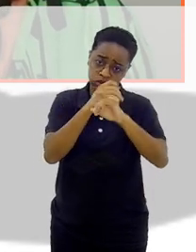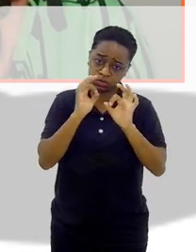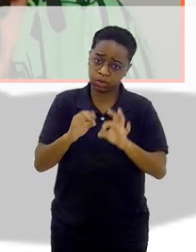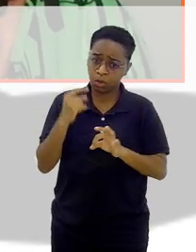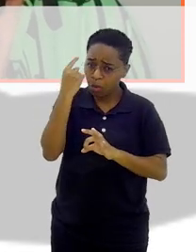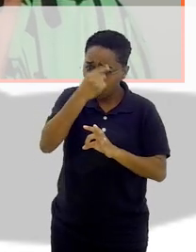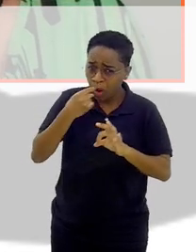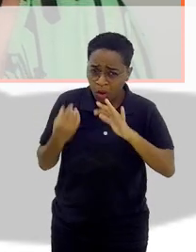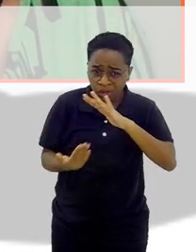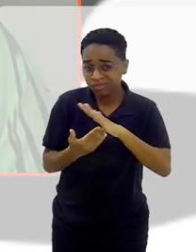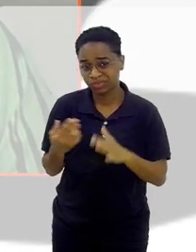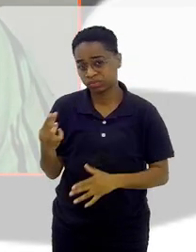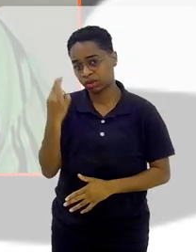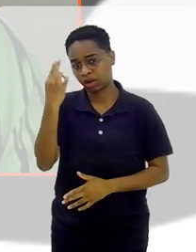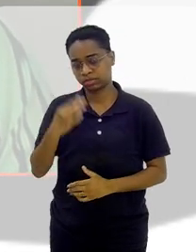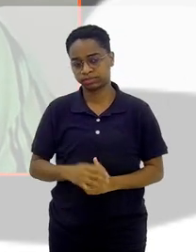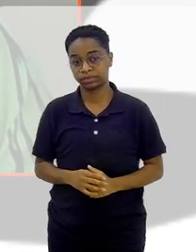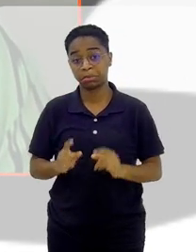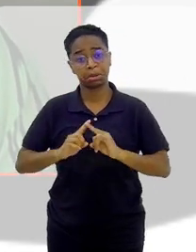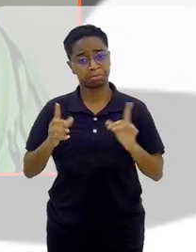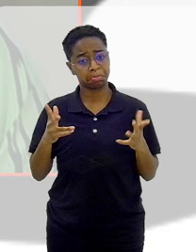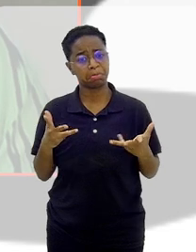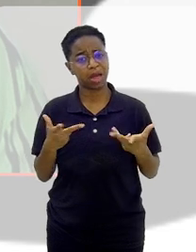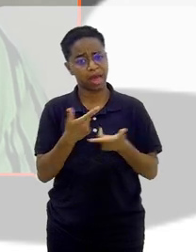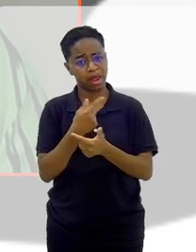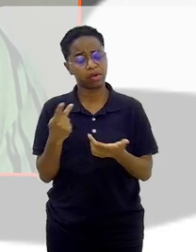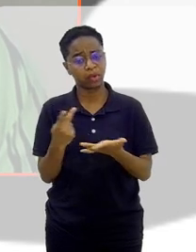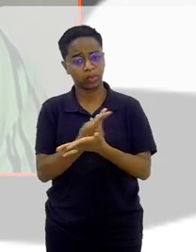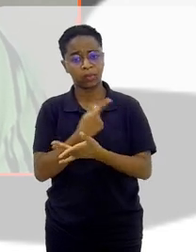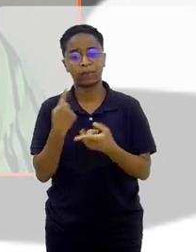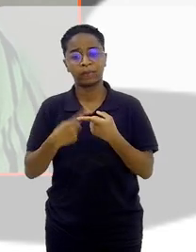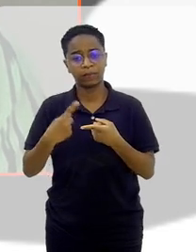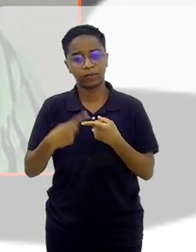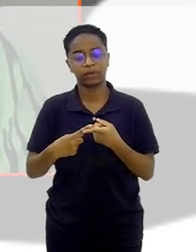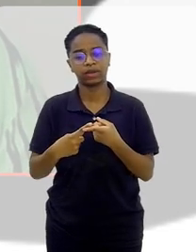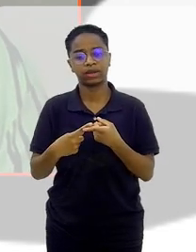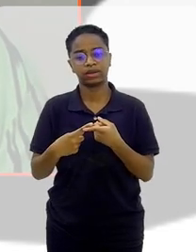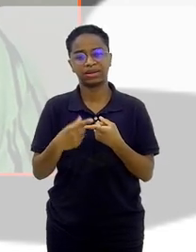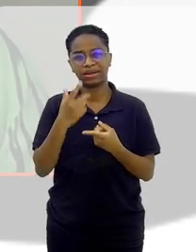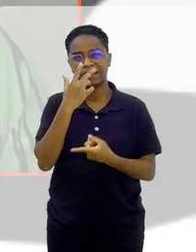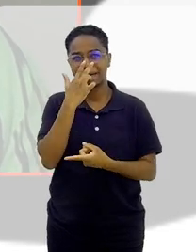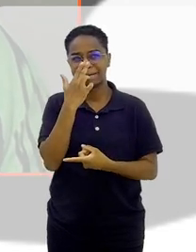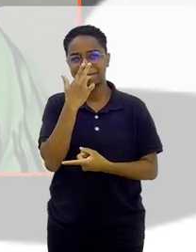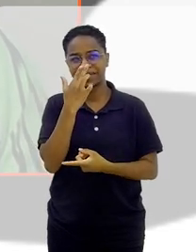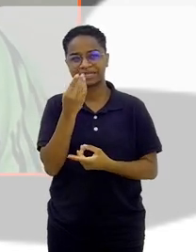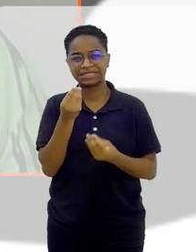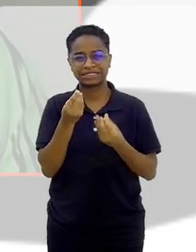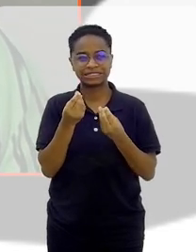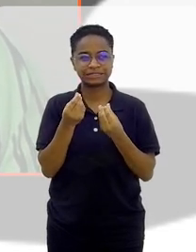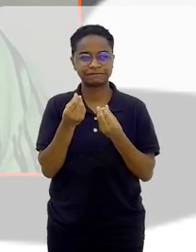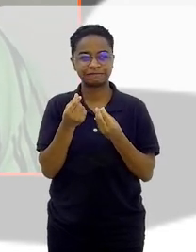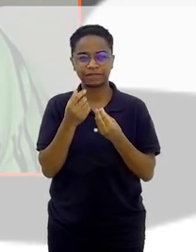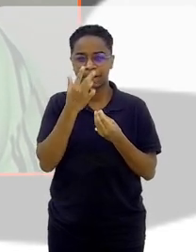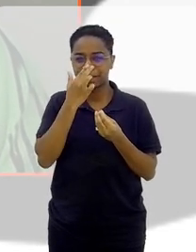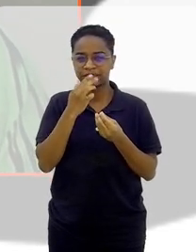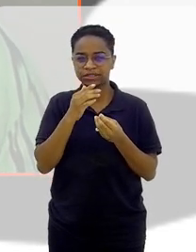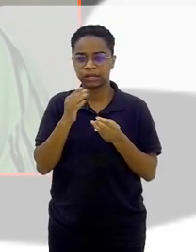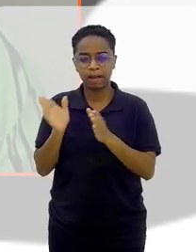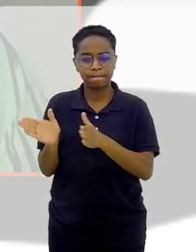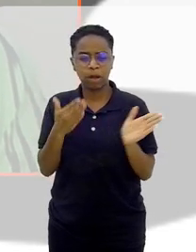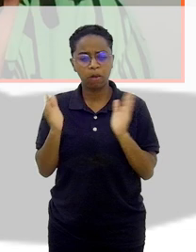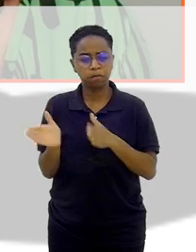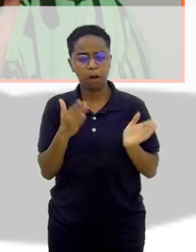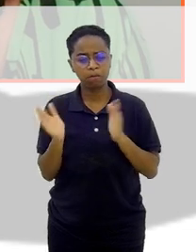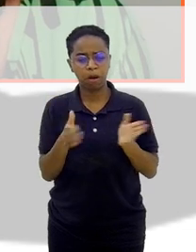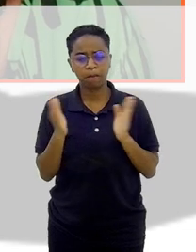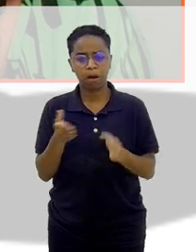em uma hora. E olha, foi tão incrível que... Parecia um... Eu brinco, parecia até um fast food,